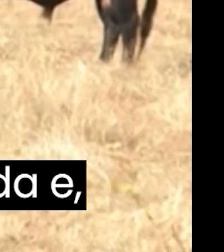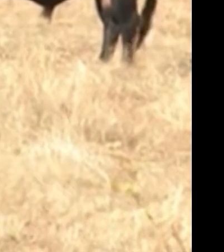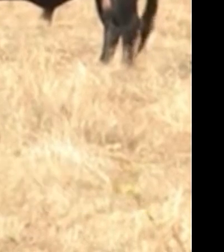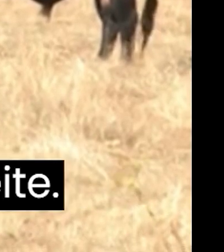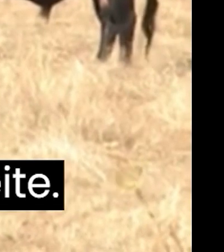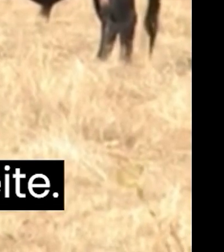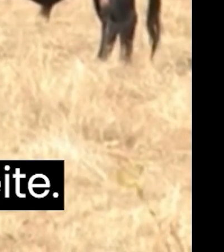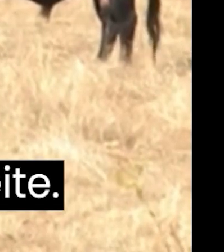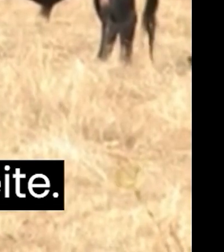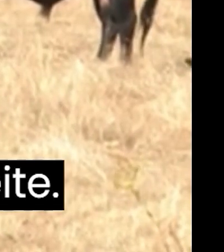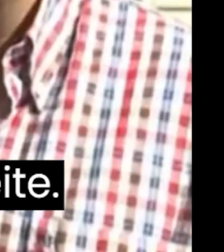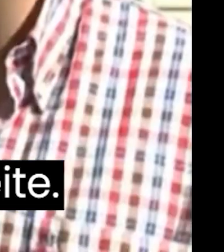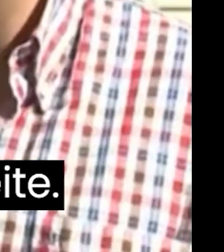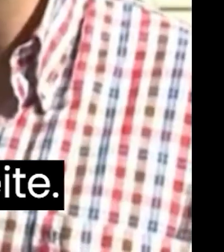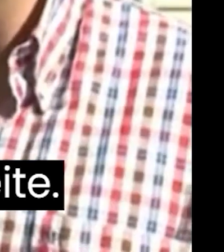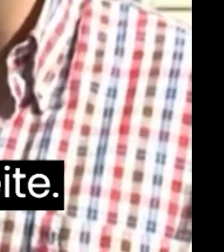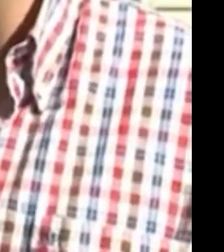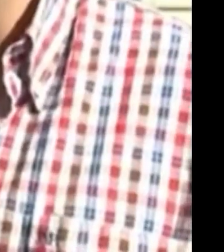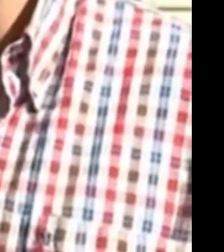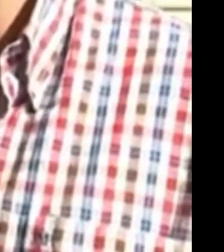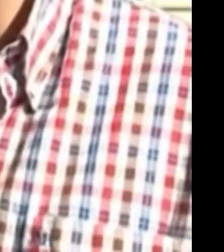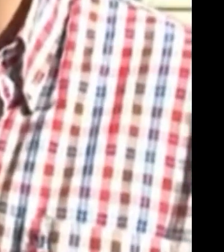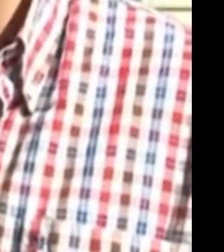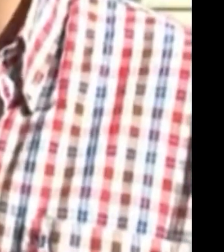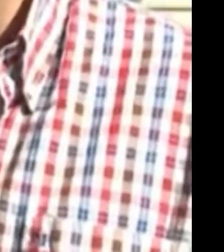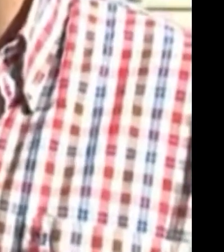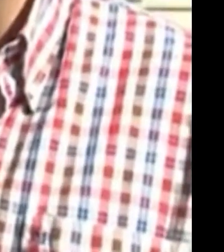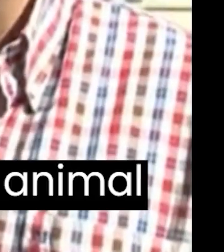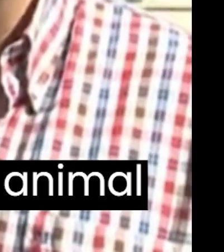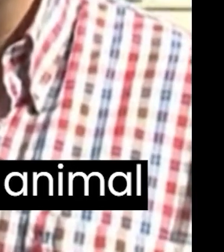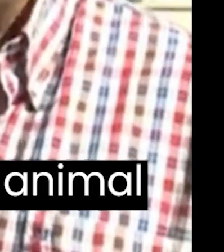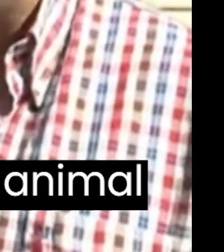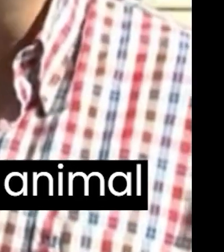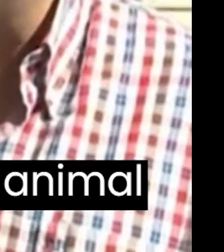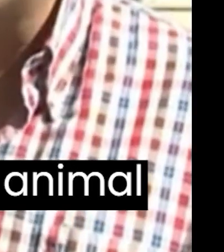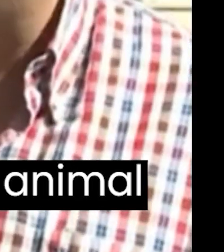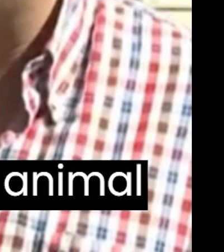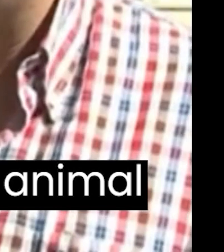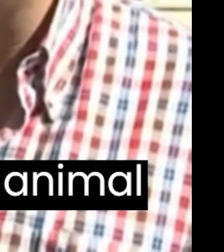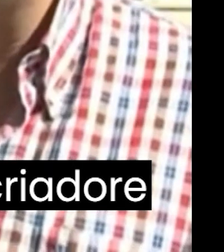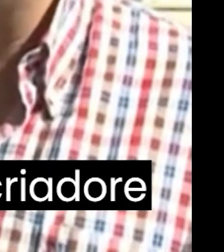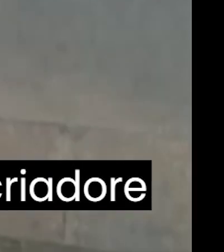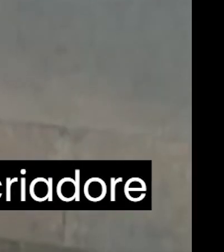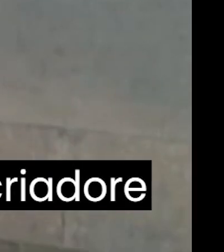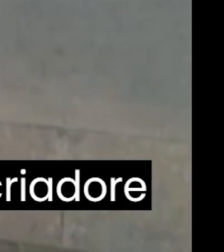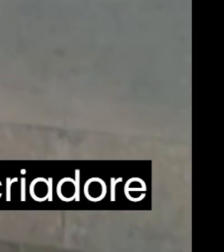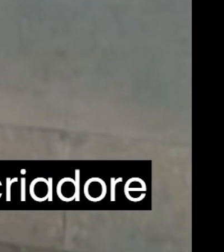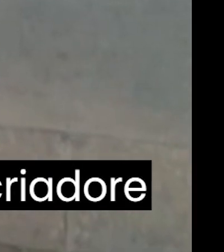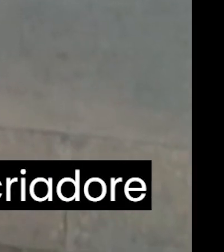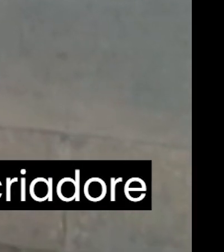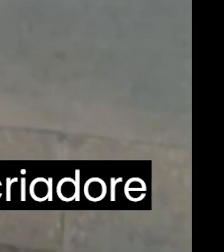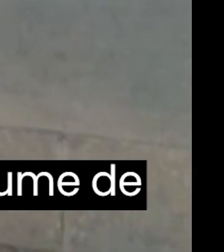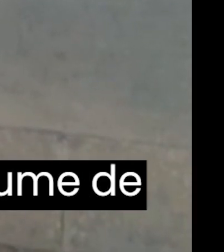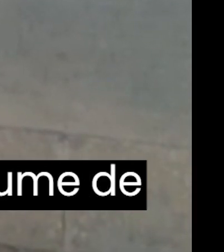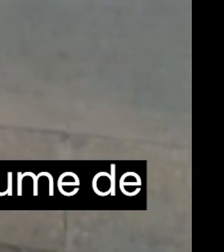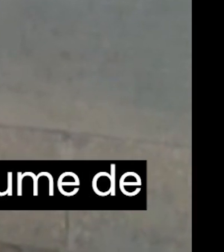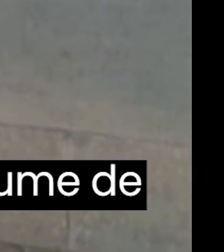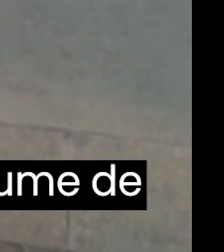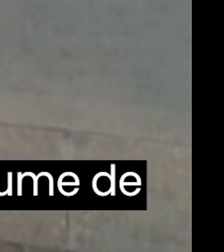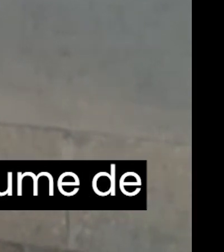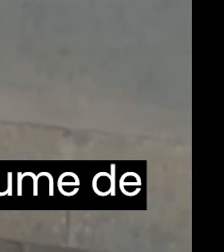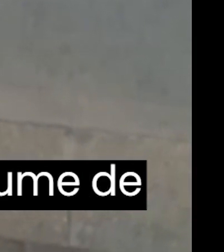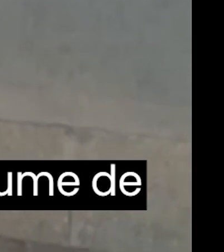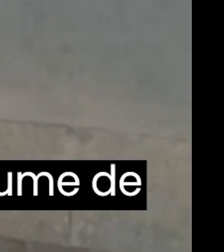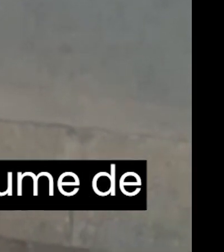comida e obviamente não produz leite com o qual não sirve como animal de carne e por supuesto como animal lechero existem cerca de mil e duzentos